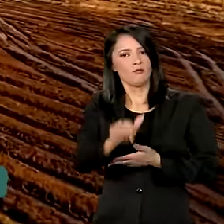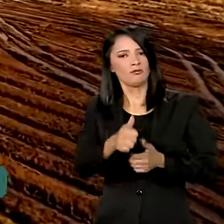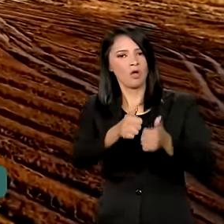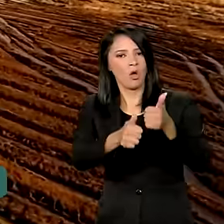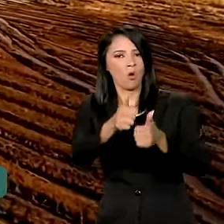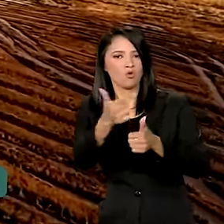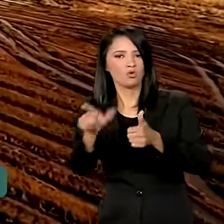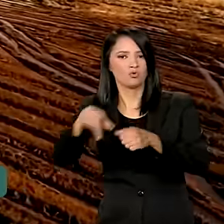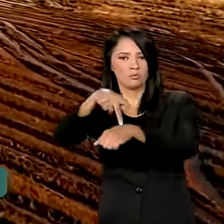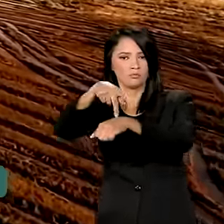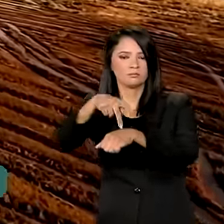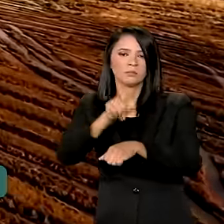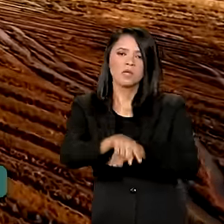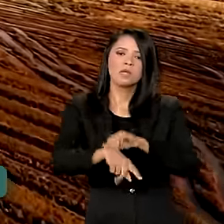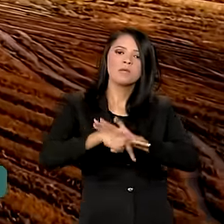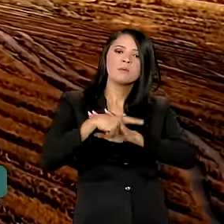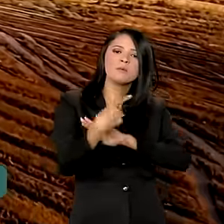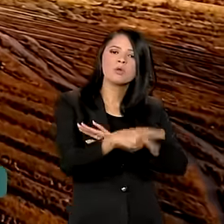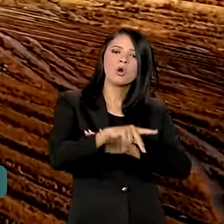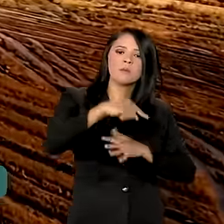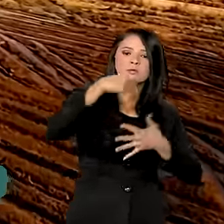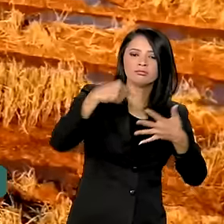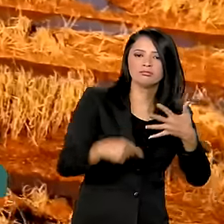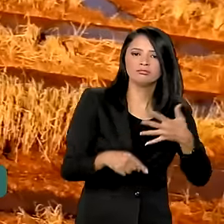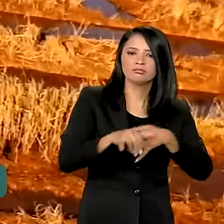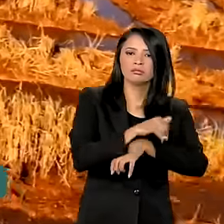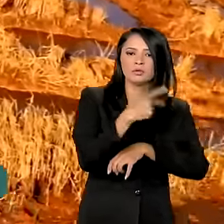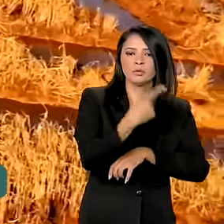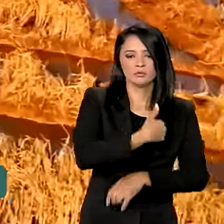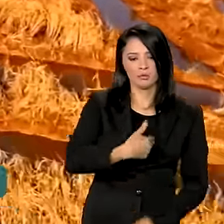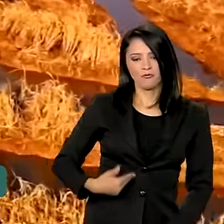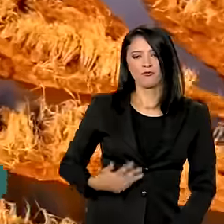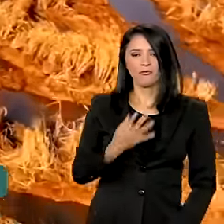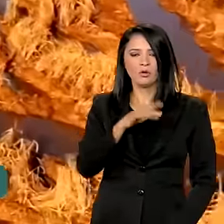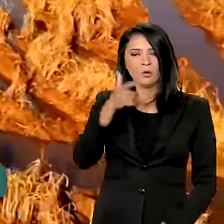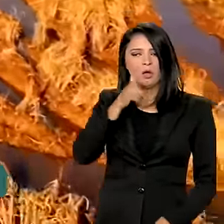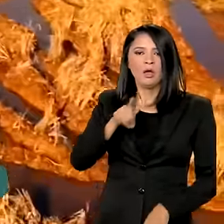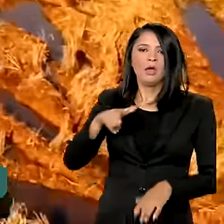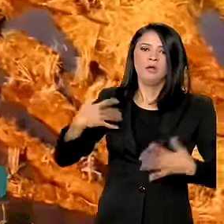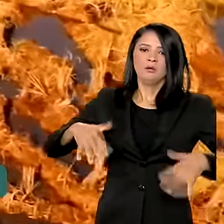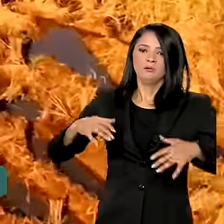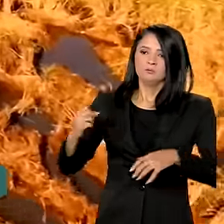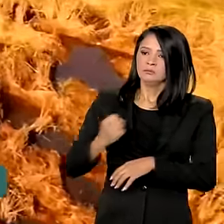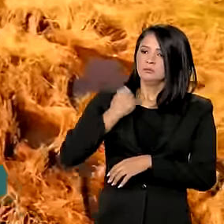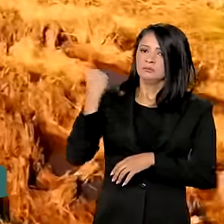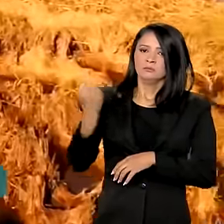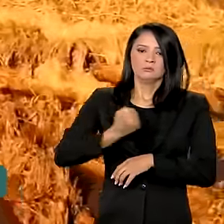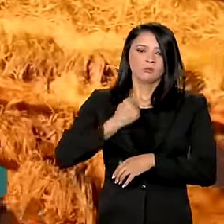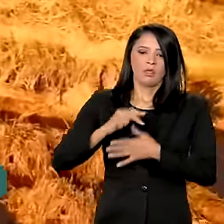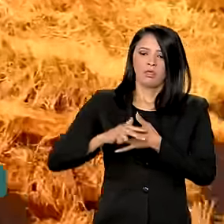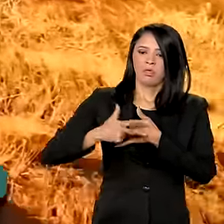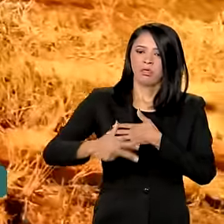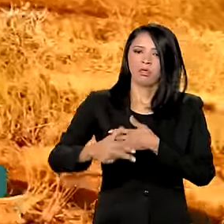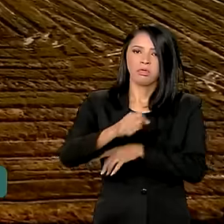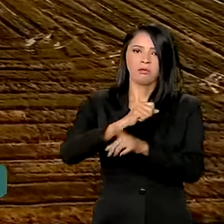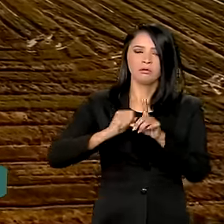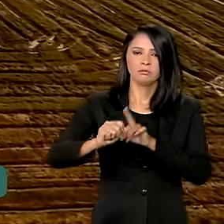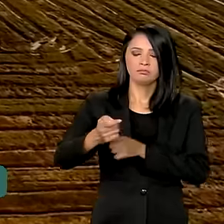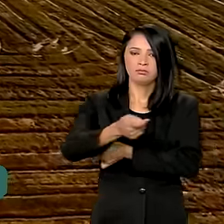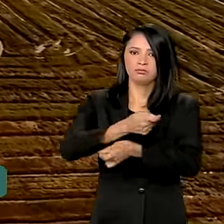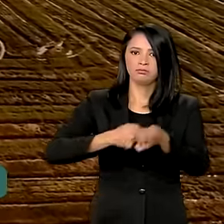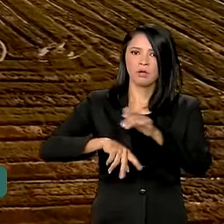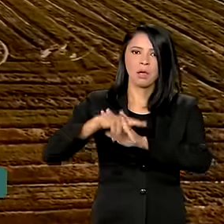A iniciativa faz parte do conjunto de medidas do governo federal para o enfrentamento das consequências sociais e